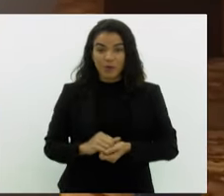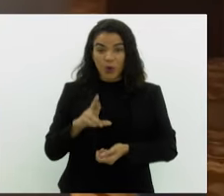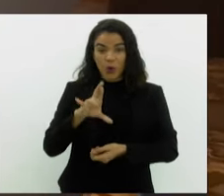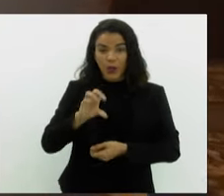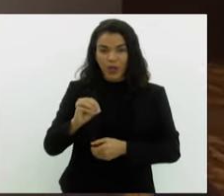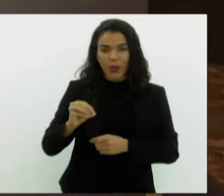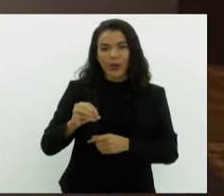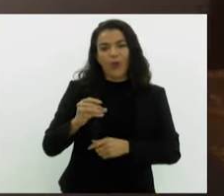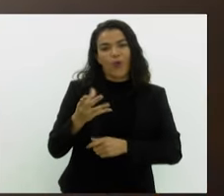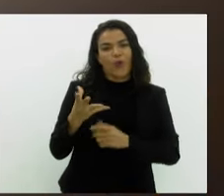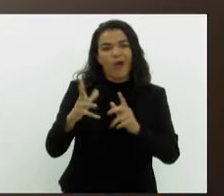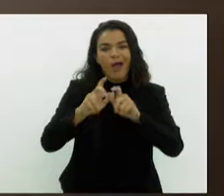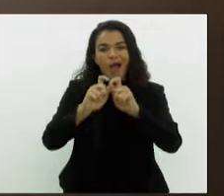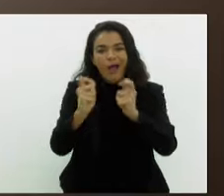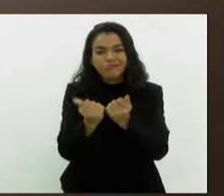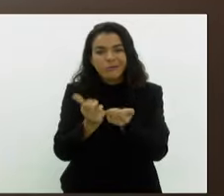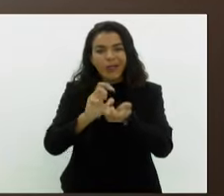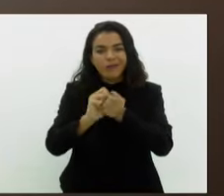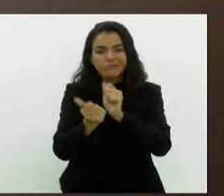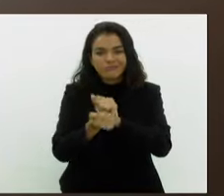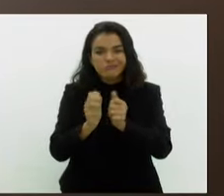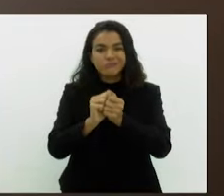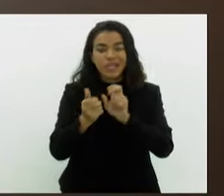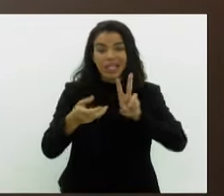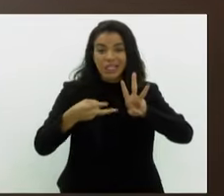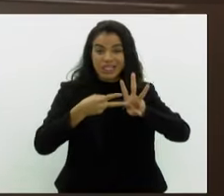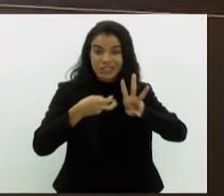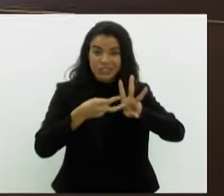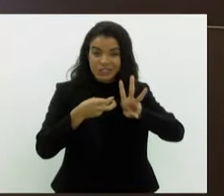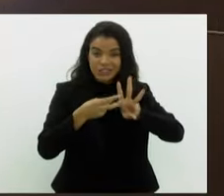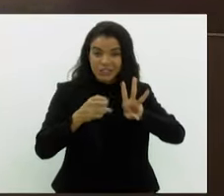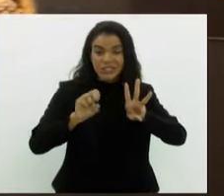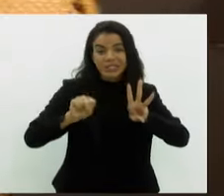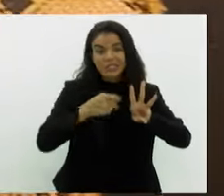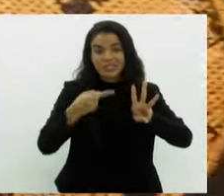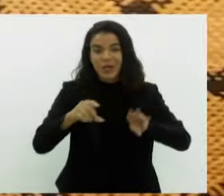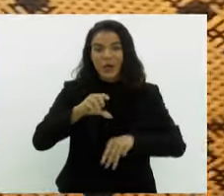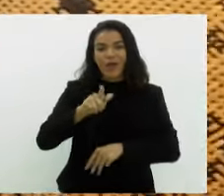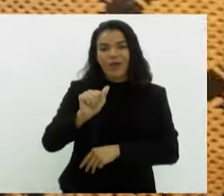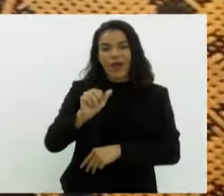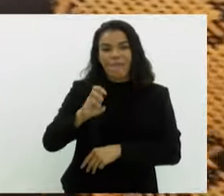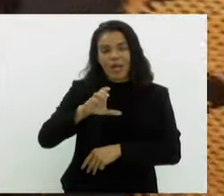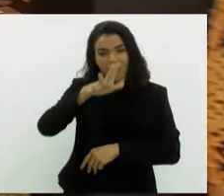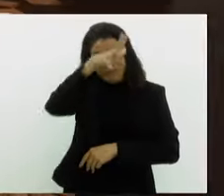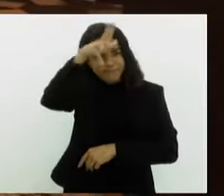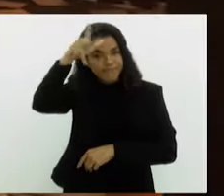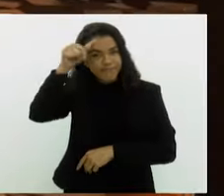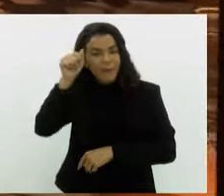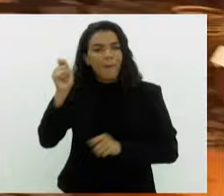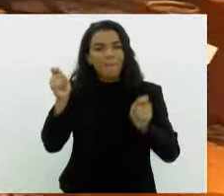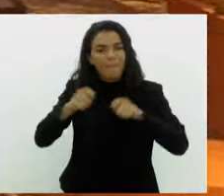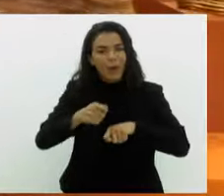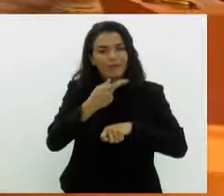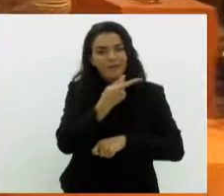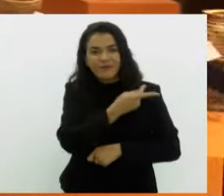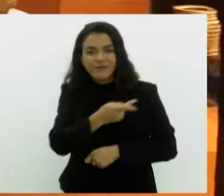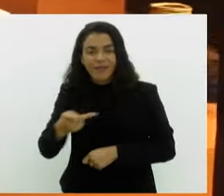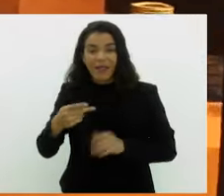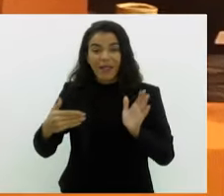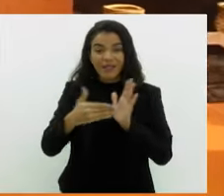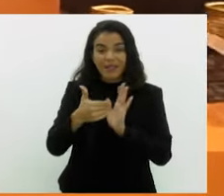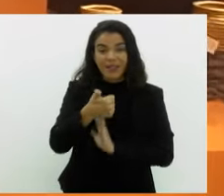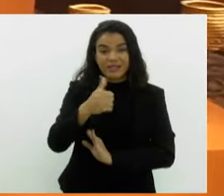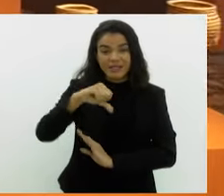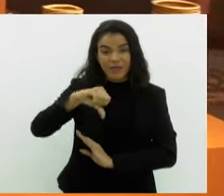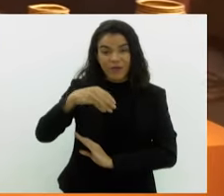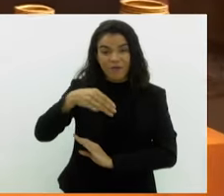artesanato dos indígenas Baniwá, do município de São Gabriel da Cachoeira, no Amazonas, pode ser apreciado no Rio até o dia 19